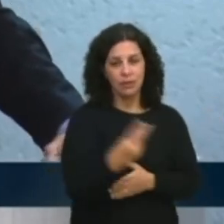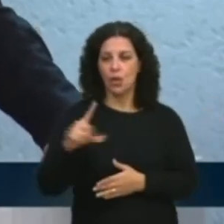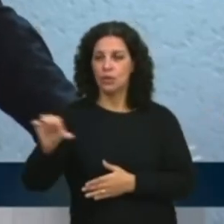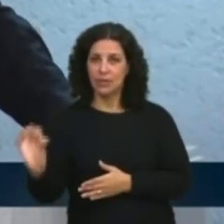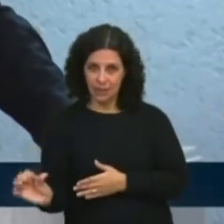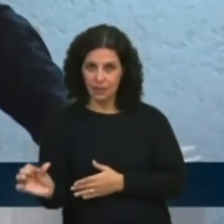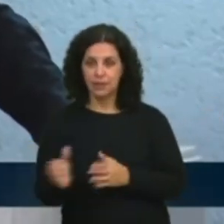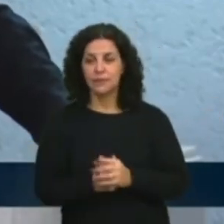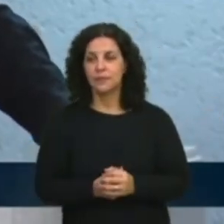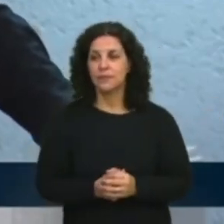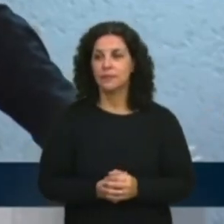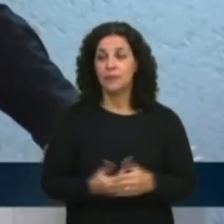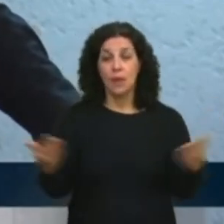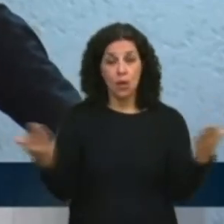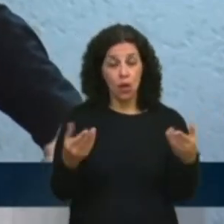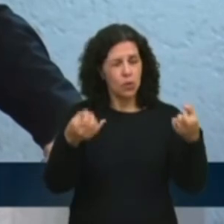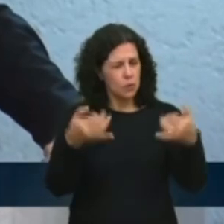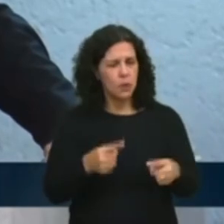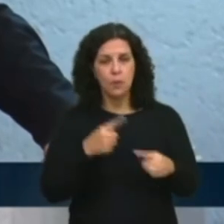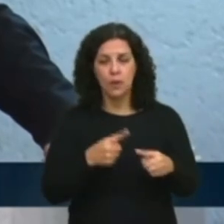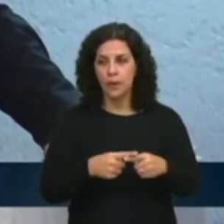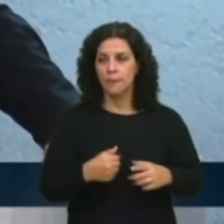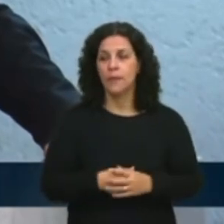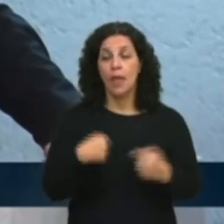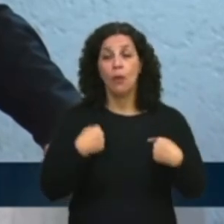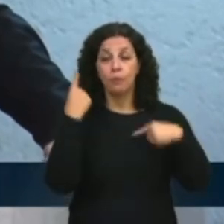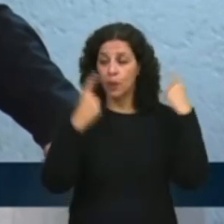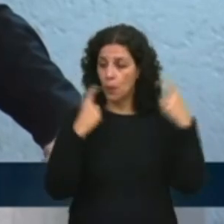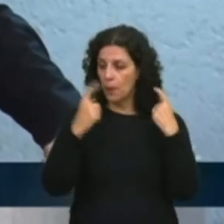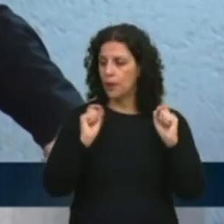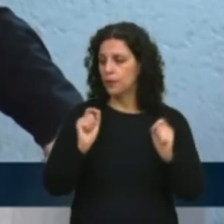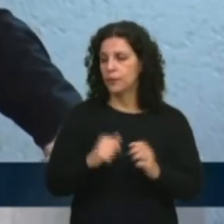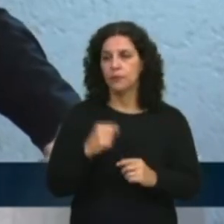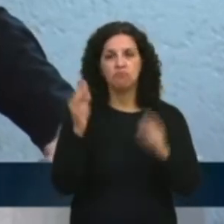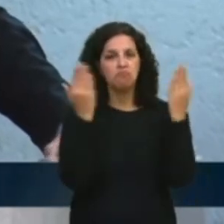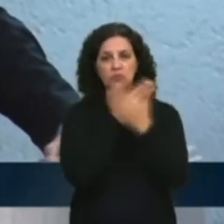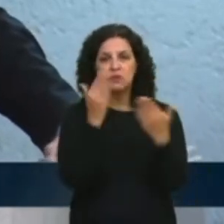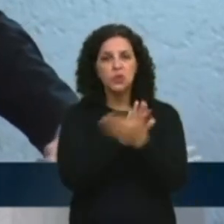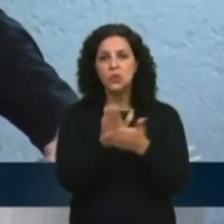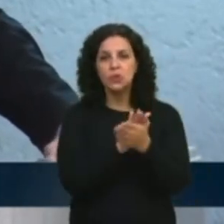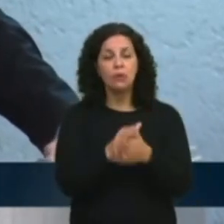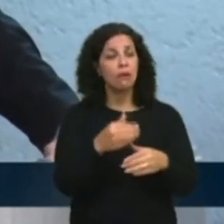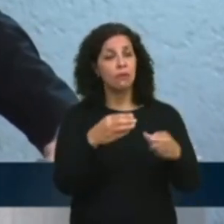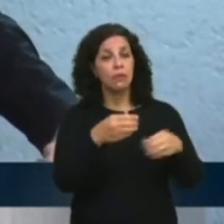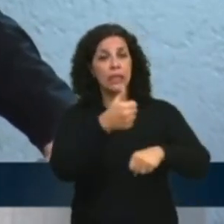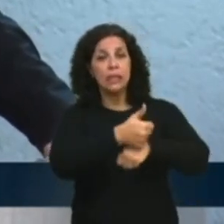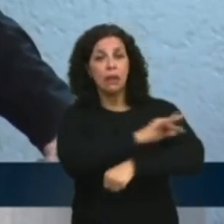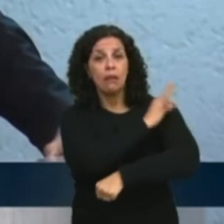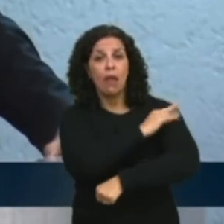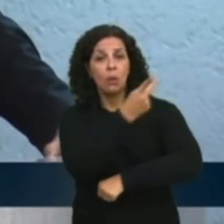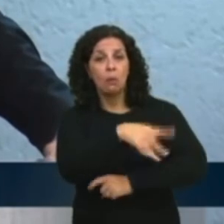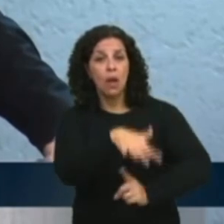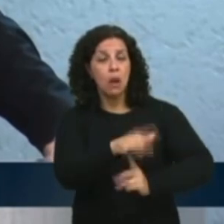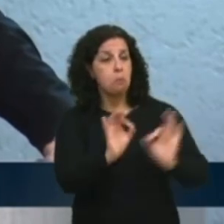e 6. Eu estou dizendo isso porque o que está me preocupando muito? Eu não vejo nenhum órgão técnico do Estado do